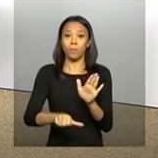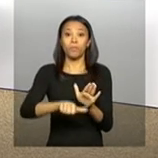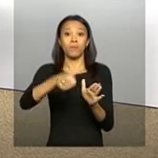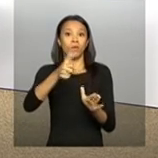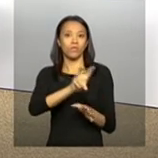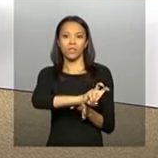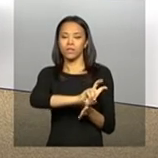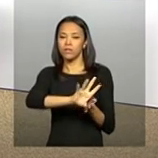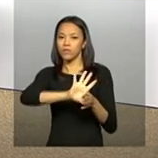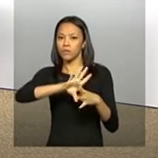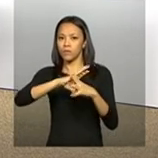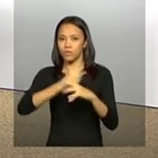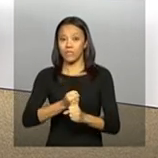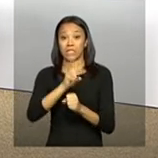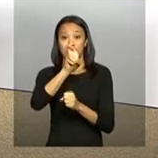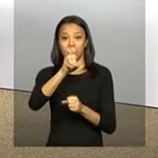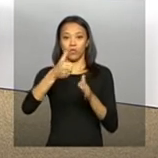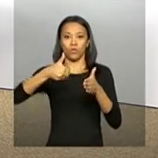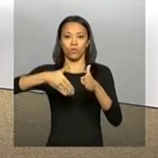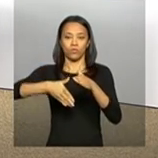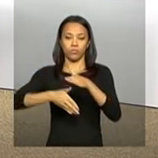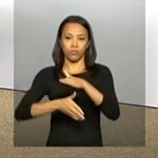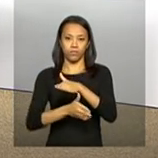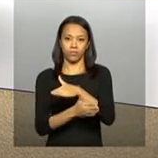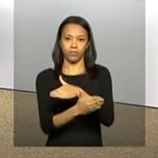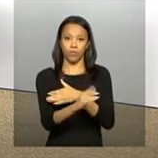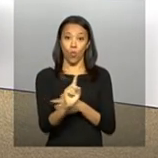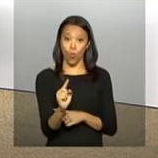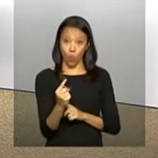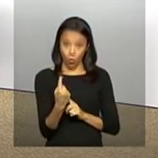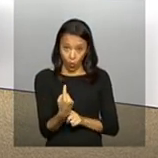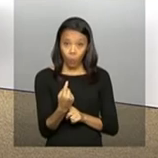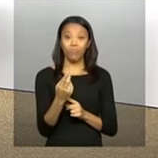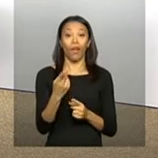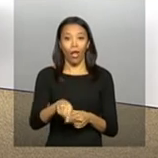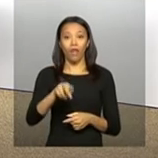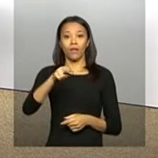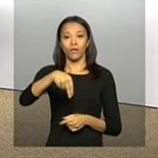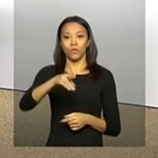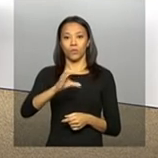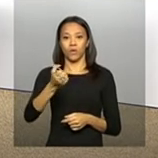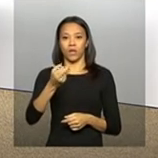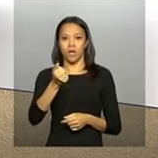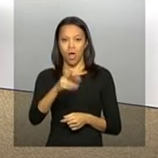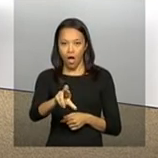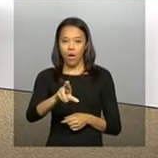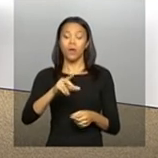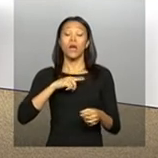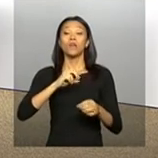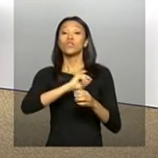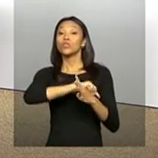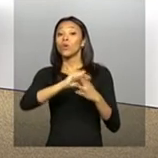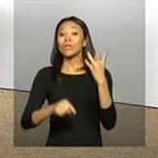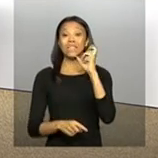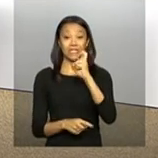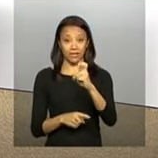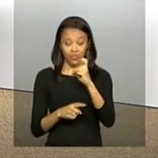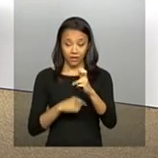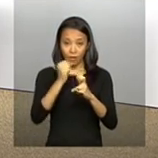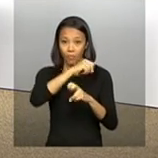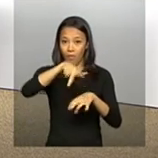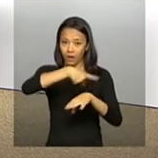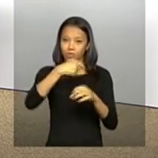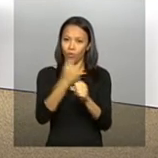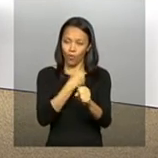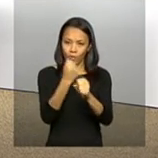de cinco submarinos brasileiros, um deles com propulsão nuclear. Atualmente, apenas cinco países constroem submarinos